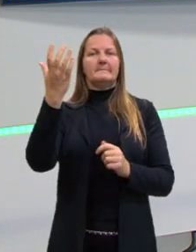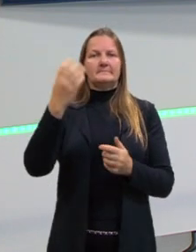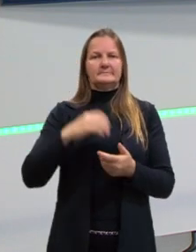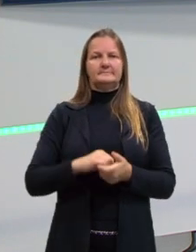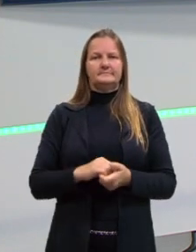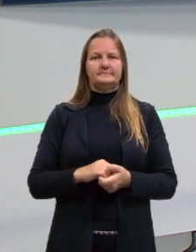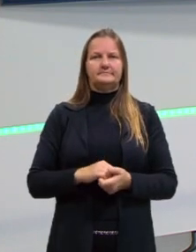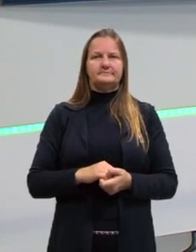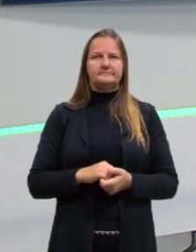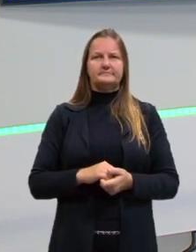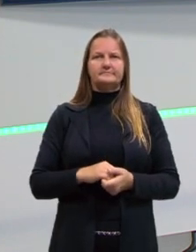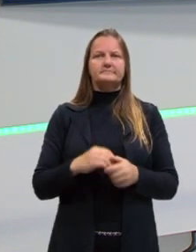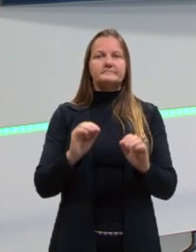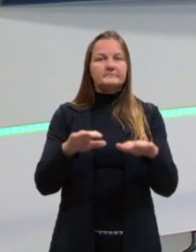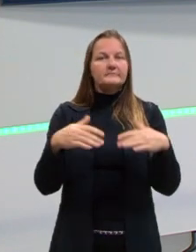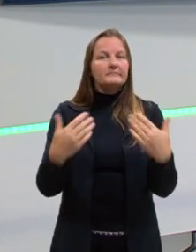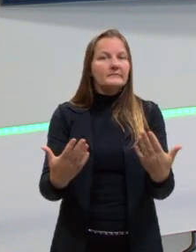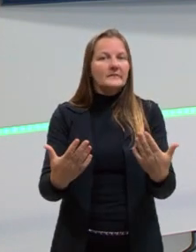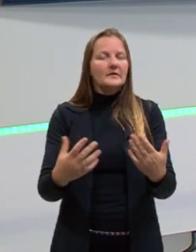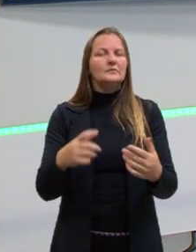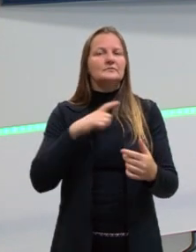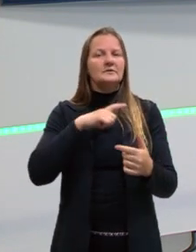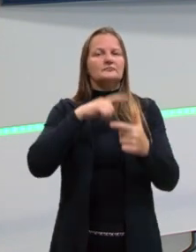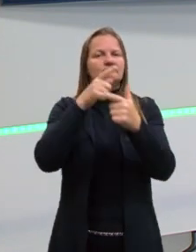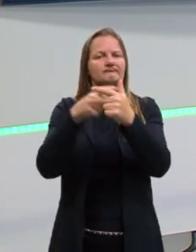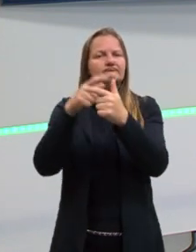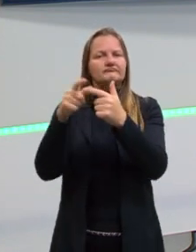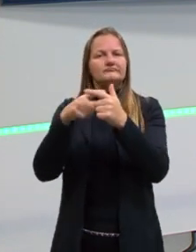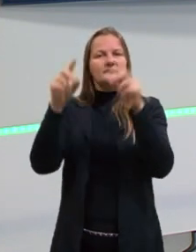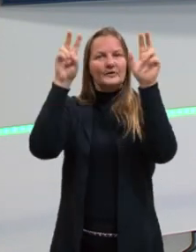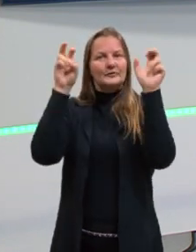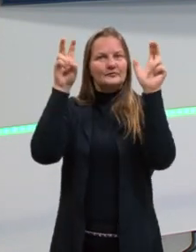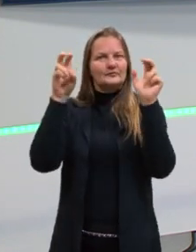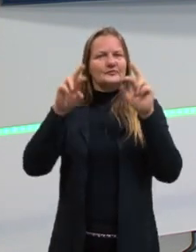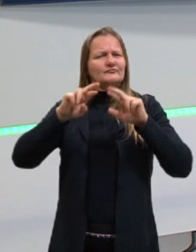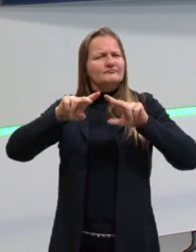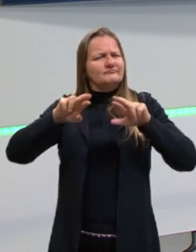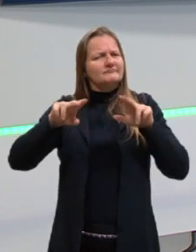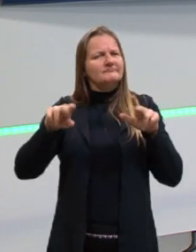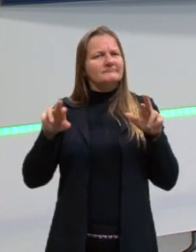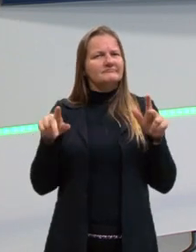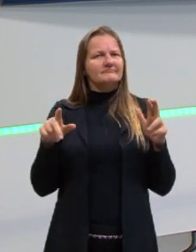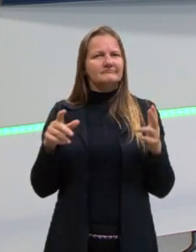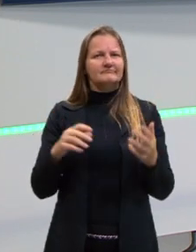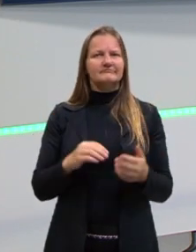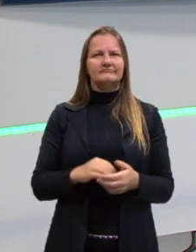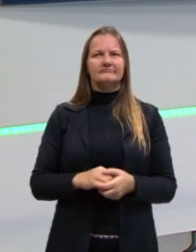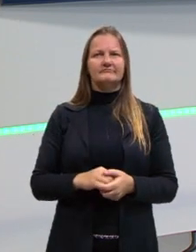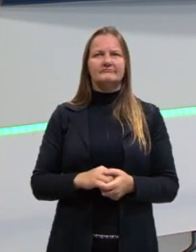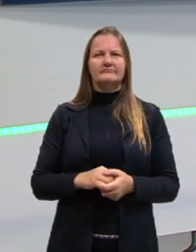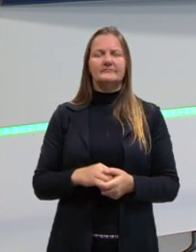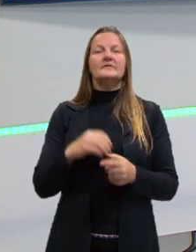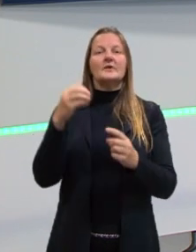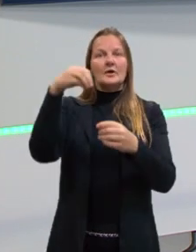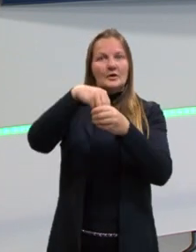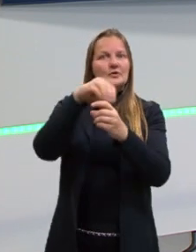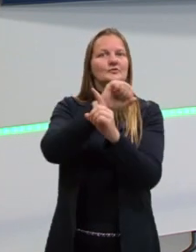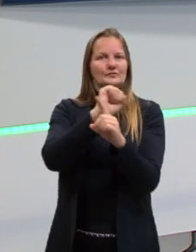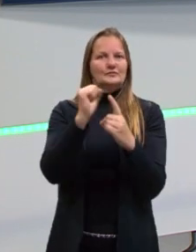problema. Então, várias problemáticas de temáticas infinitas passam pela sociedade.